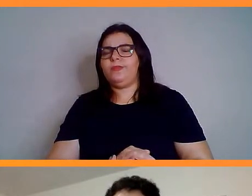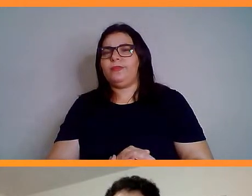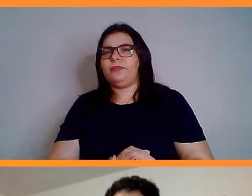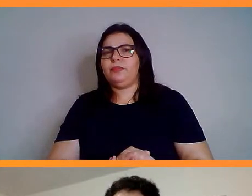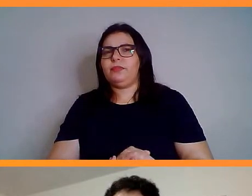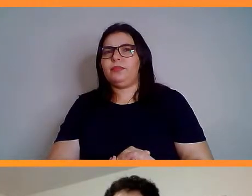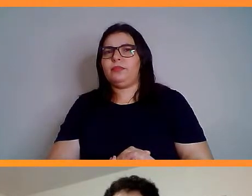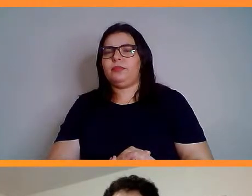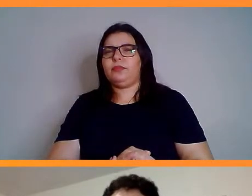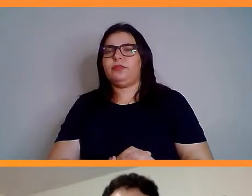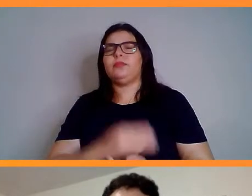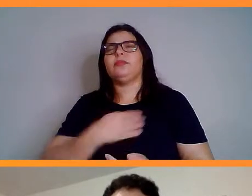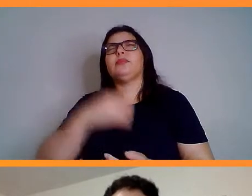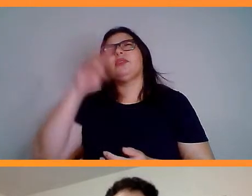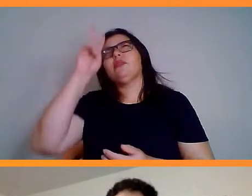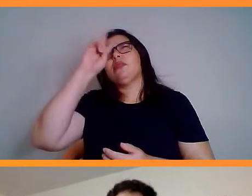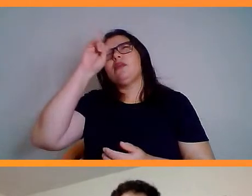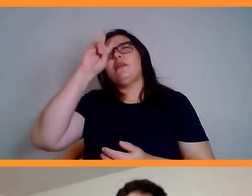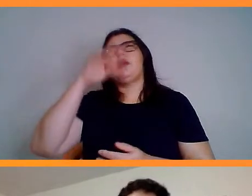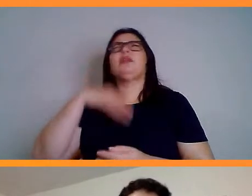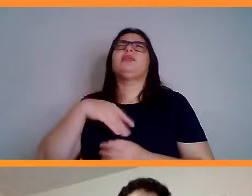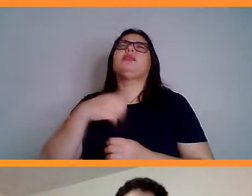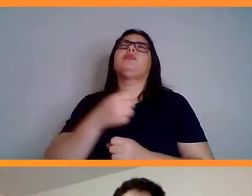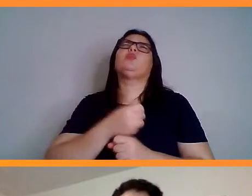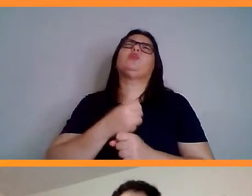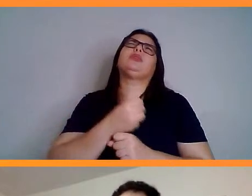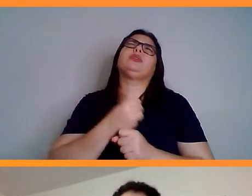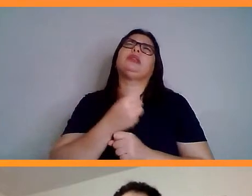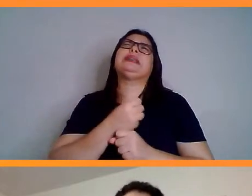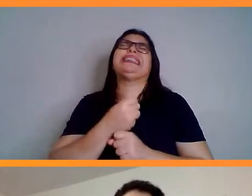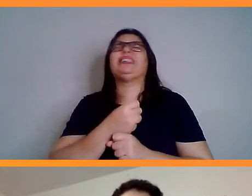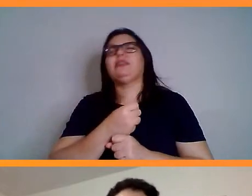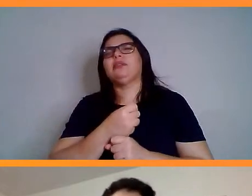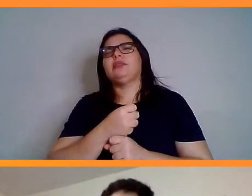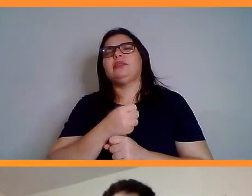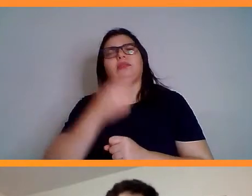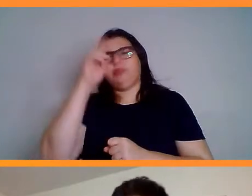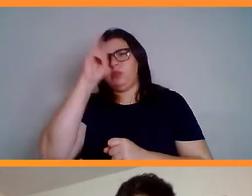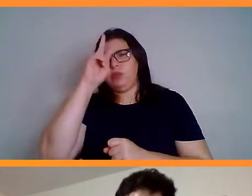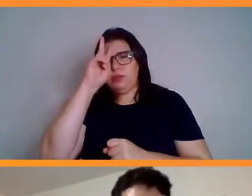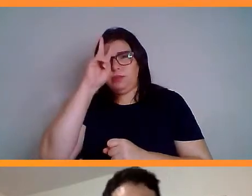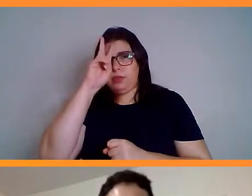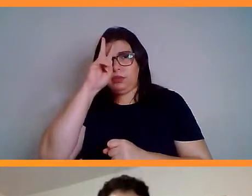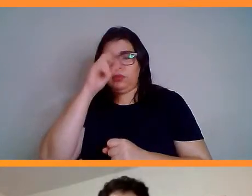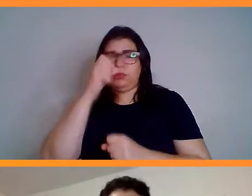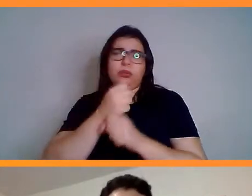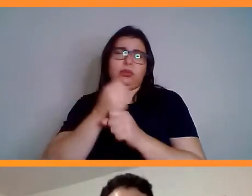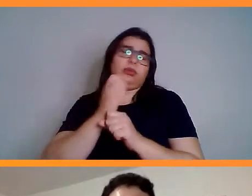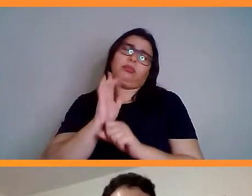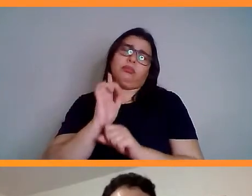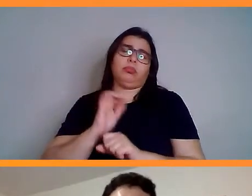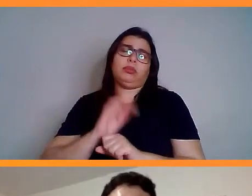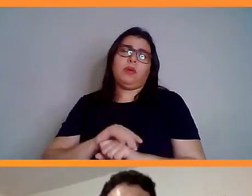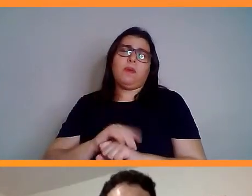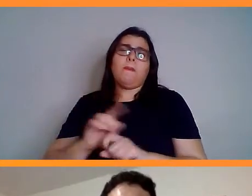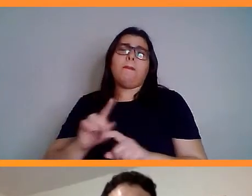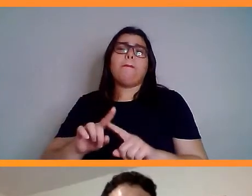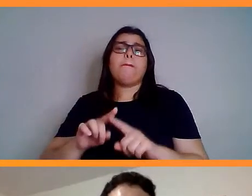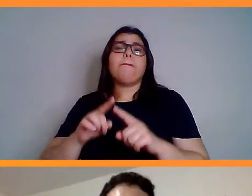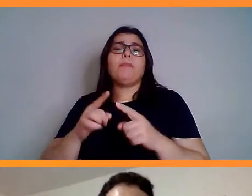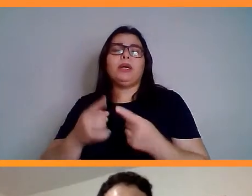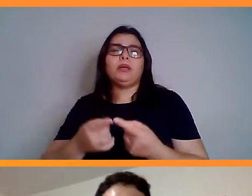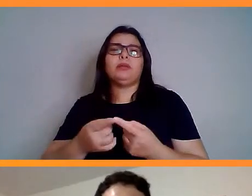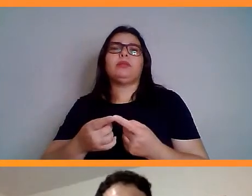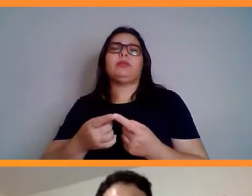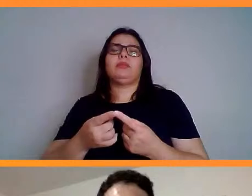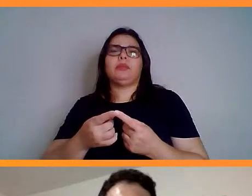deixa eu lembrar o ano aqui, salvo, eu não tô lembrando exatamente o ano, mas já houve, inclusive, embrião quimérico